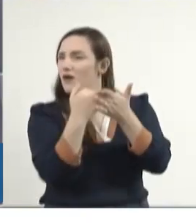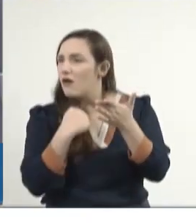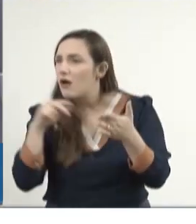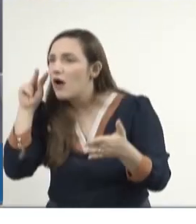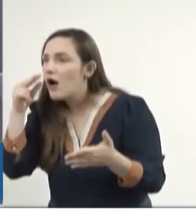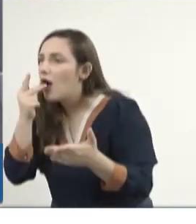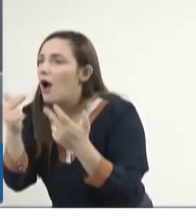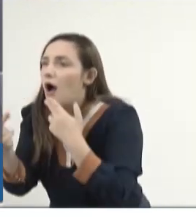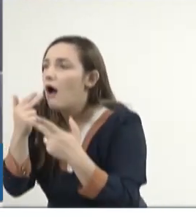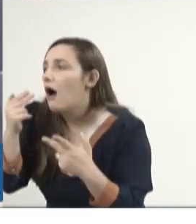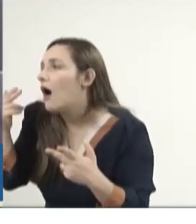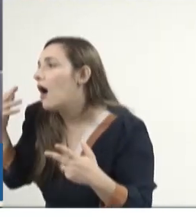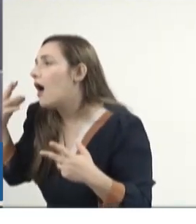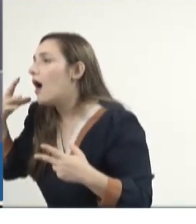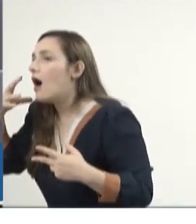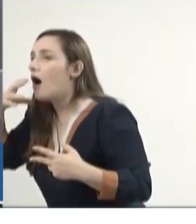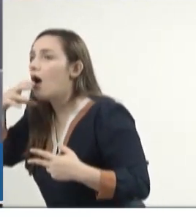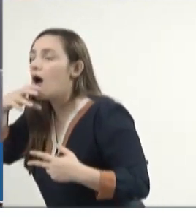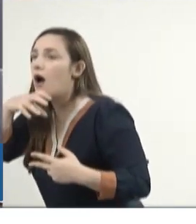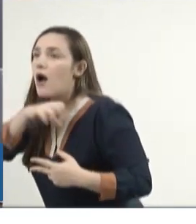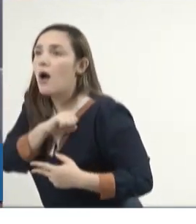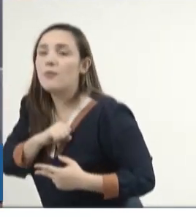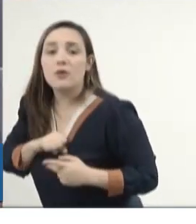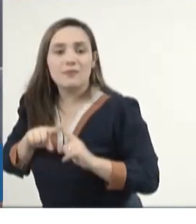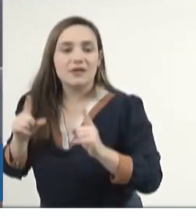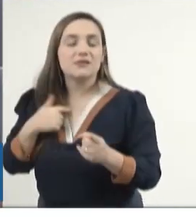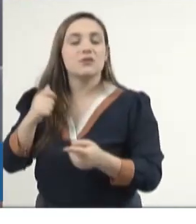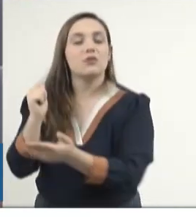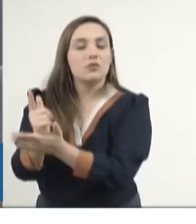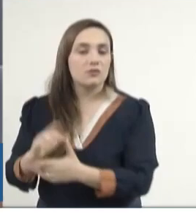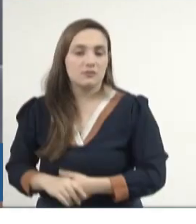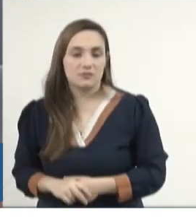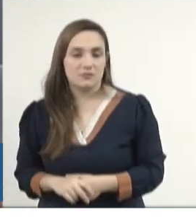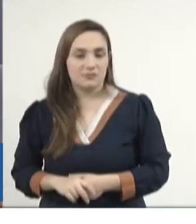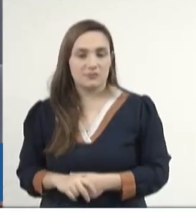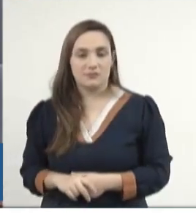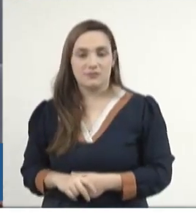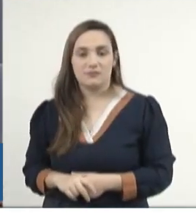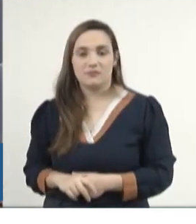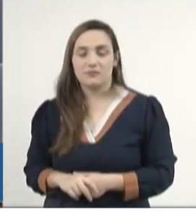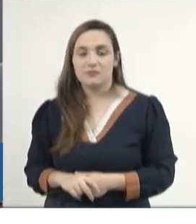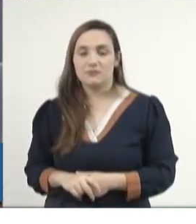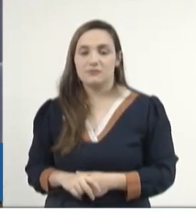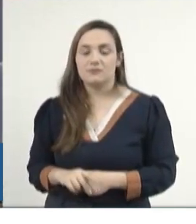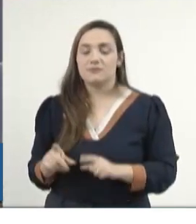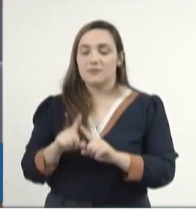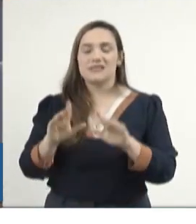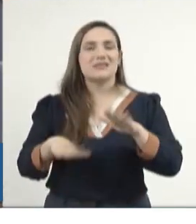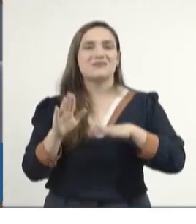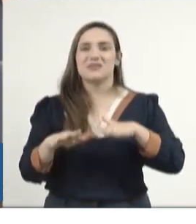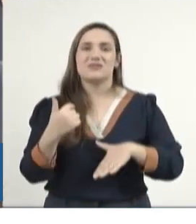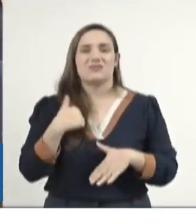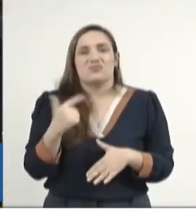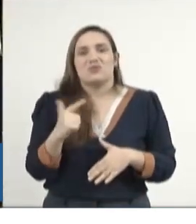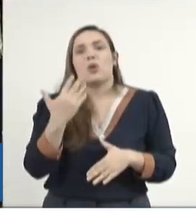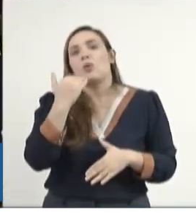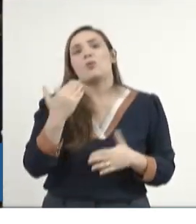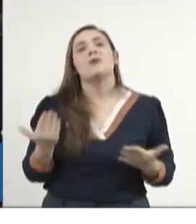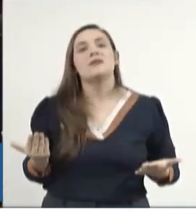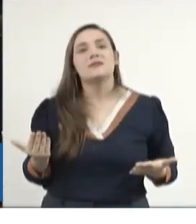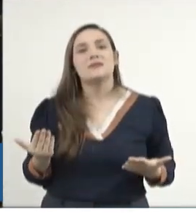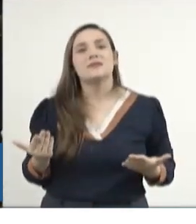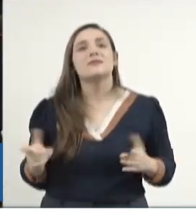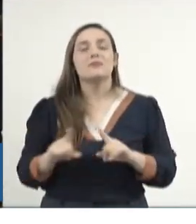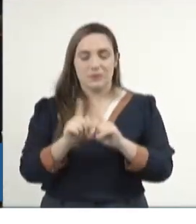e outros produtos, nem vou usar, mas eu compro. E chegou, tem dia, não ter o que comer. Mas eu tenho o